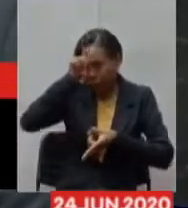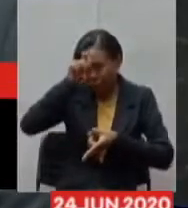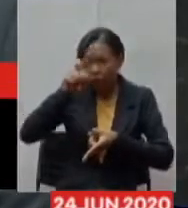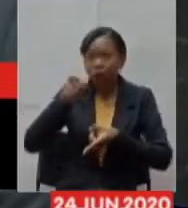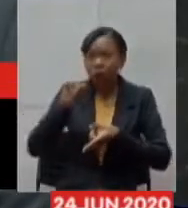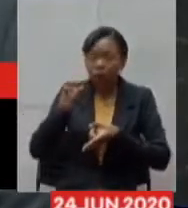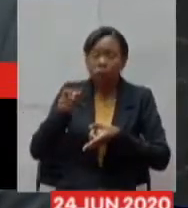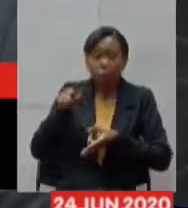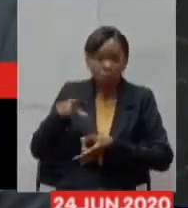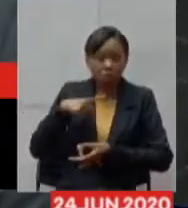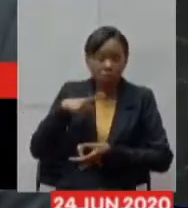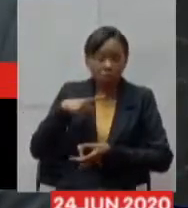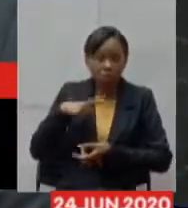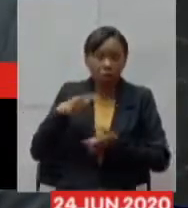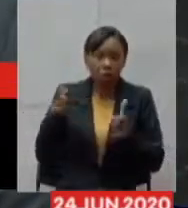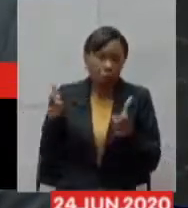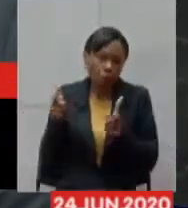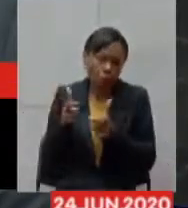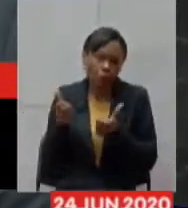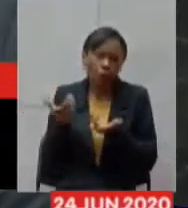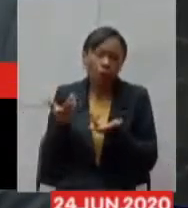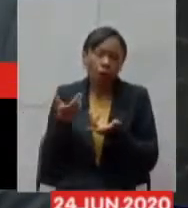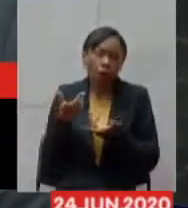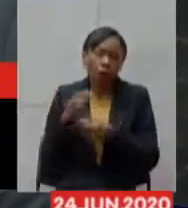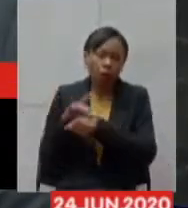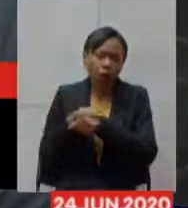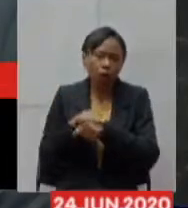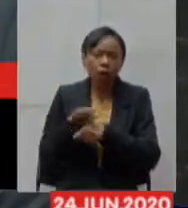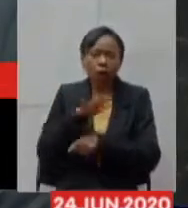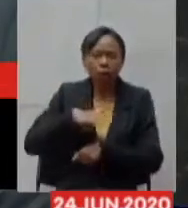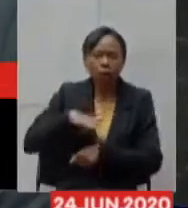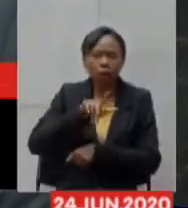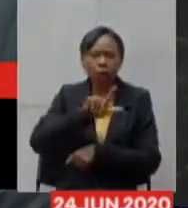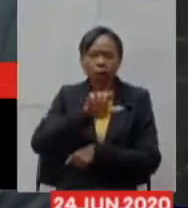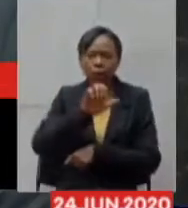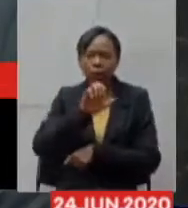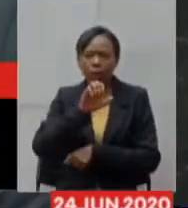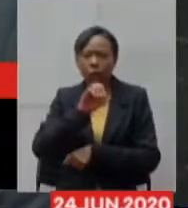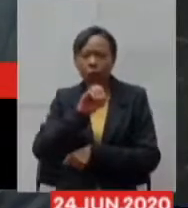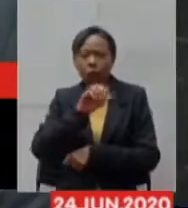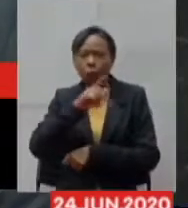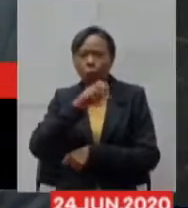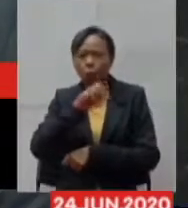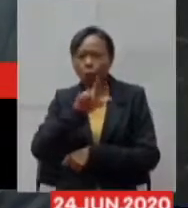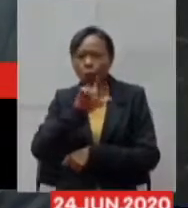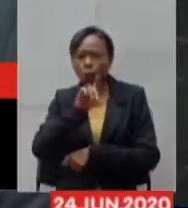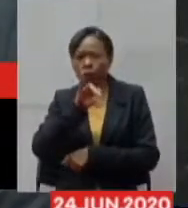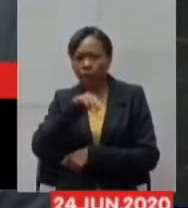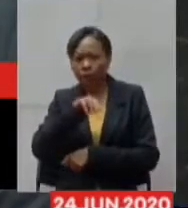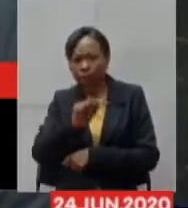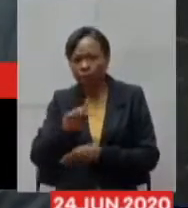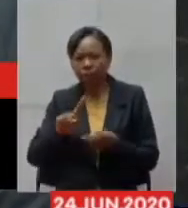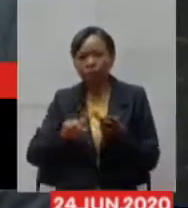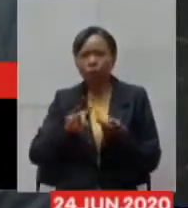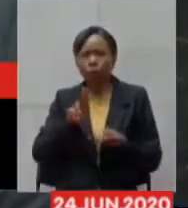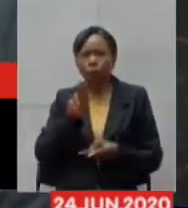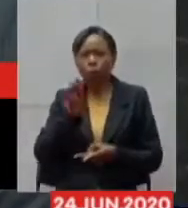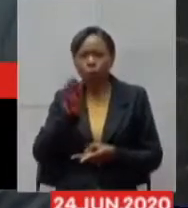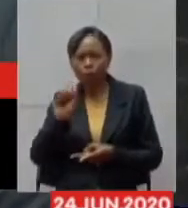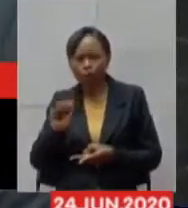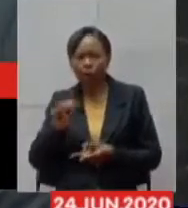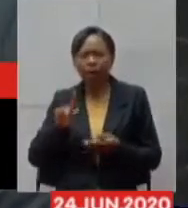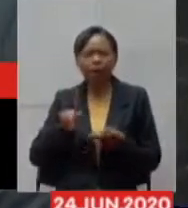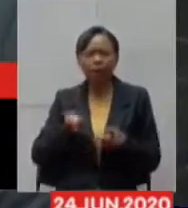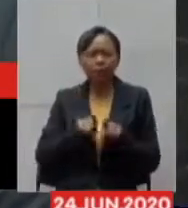isso tanto na região de Leopoldina quanto na região de Ubar e quanto a própria sede de macro